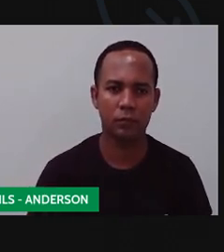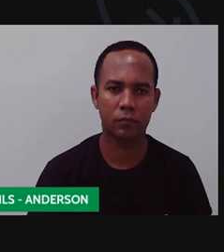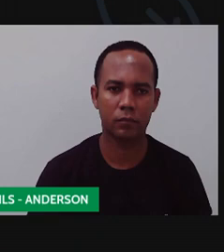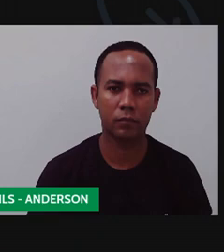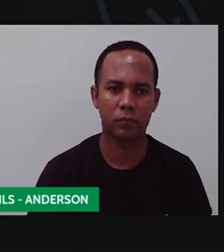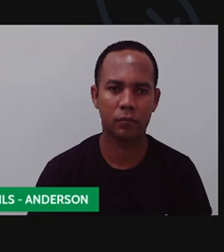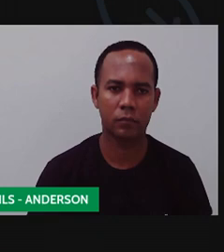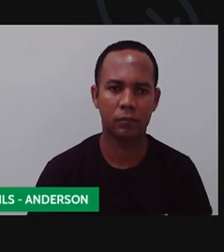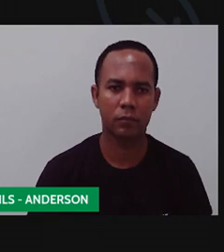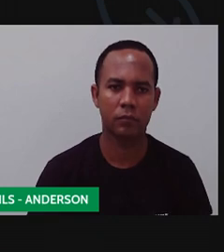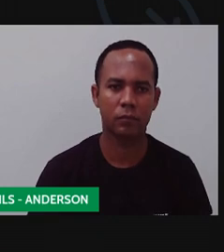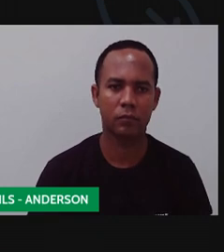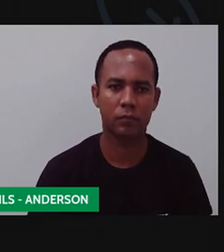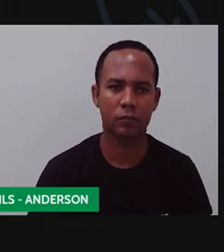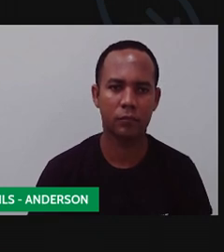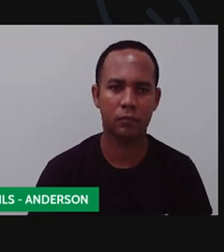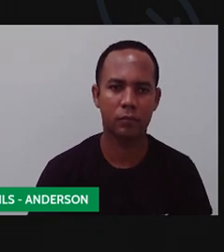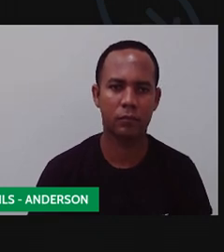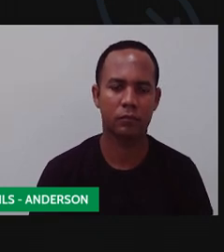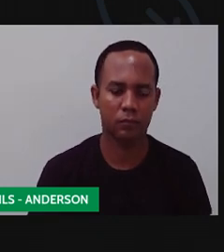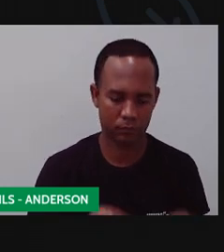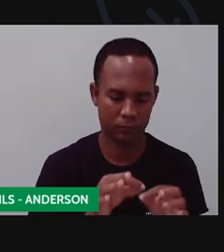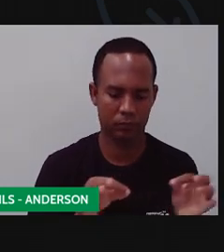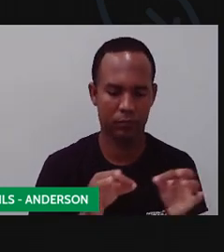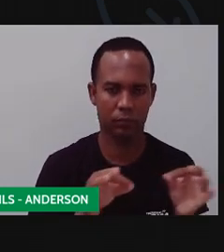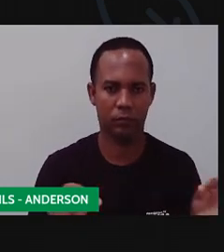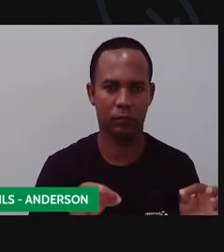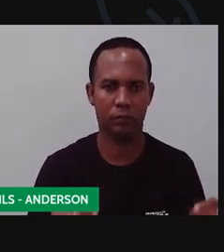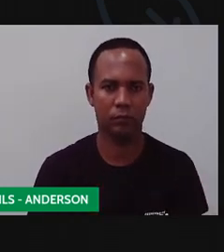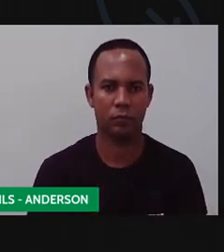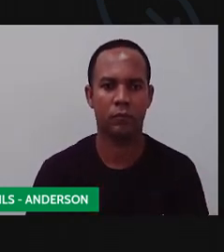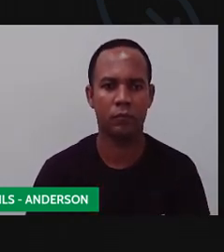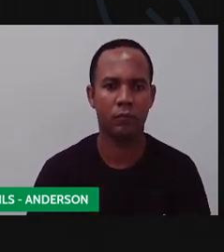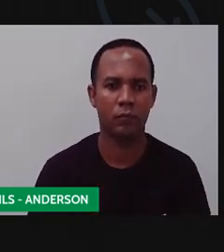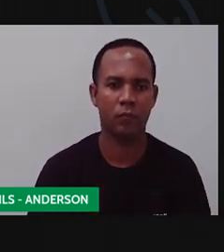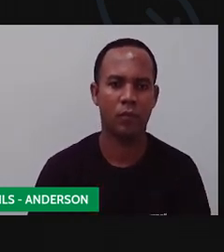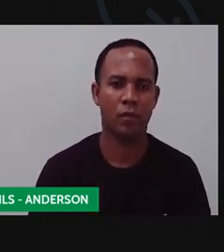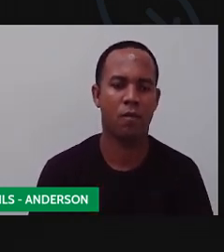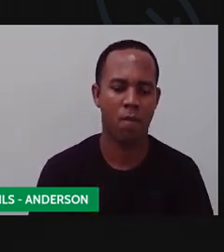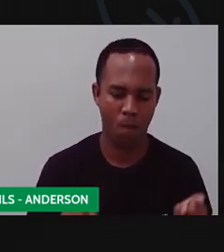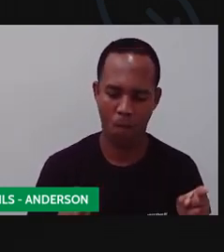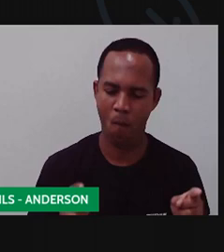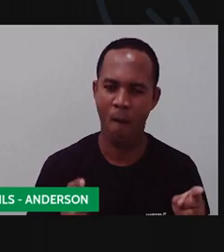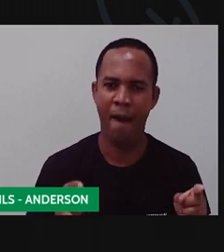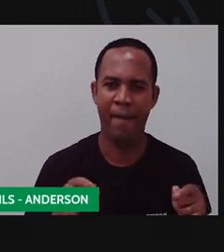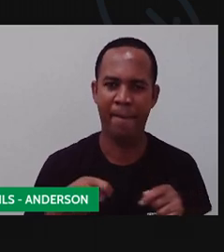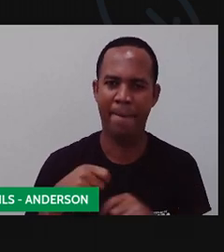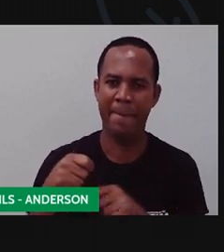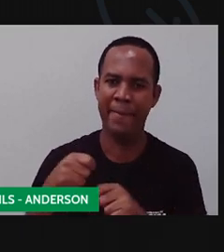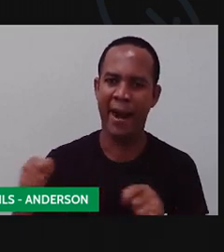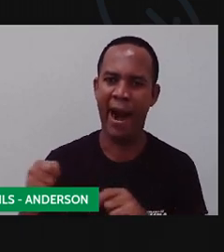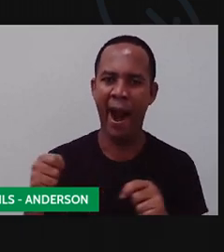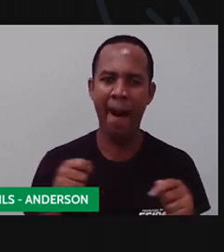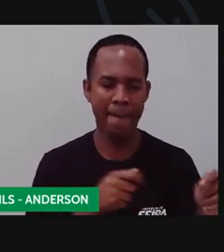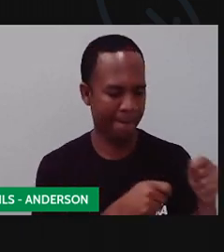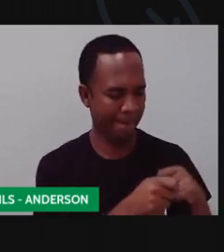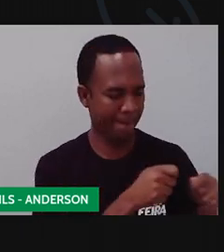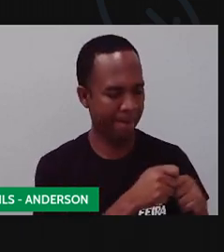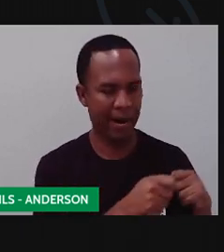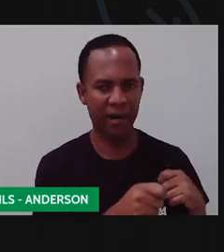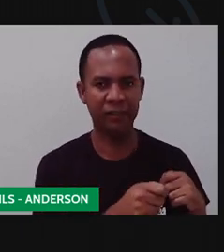A vai pegar esse outro tecido aqui. Tá? Esse outro aqui. E vai dar um nó aqui e outro aqui. Vamos lá?